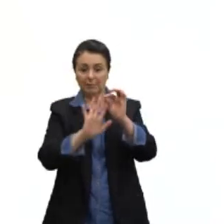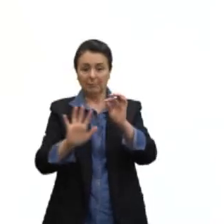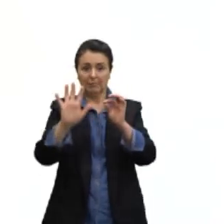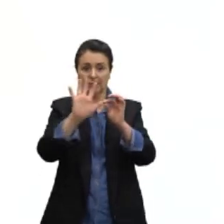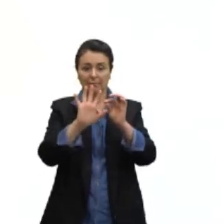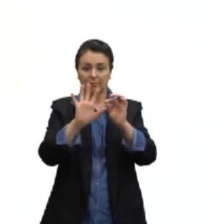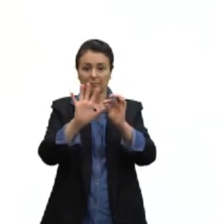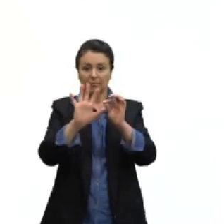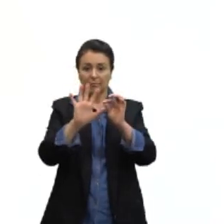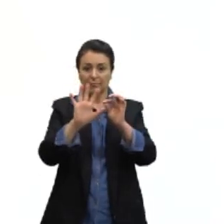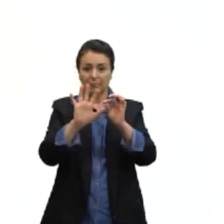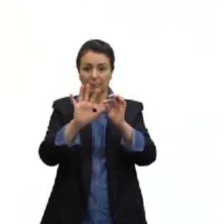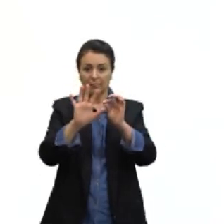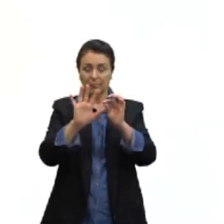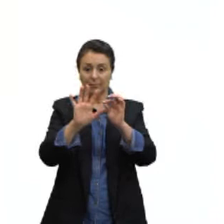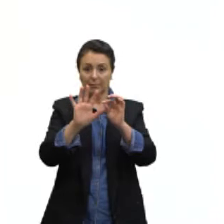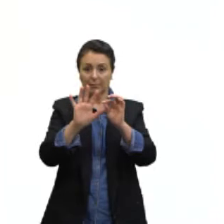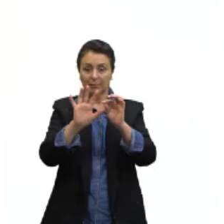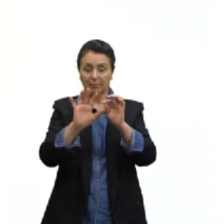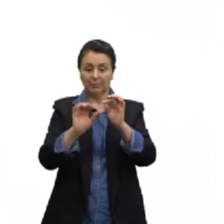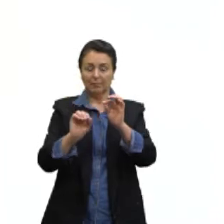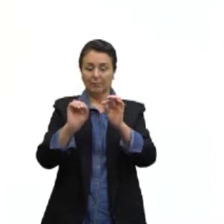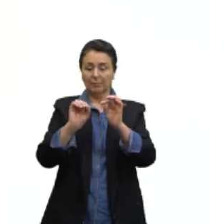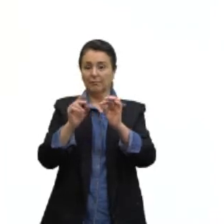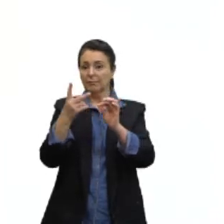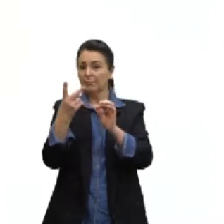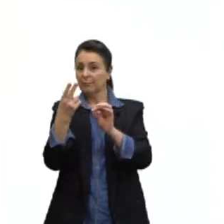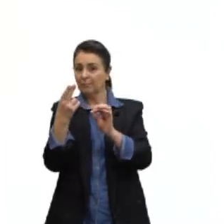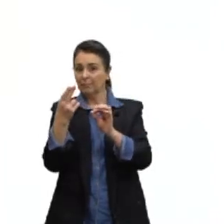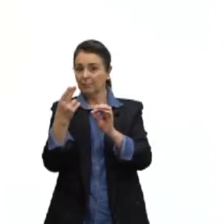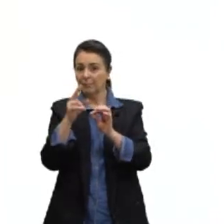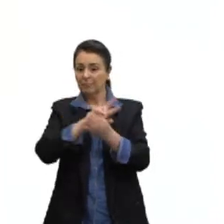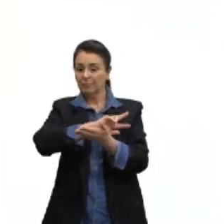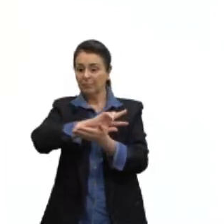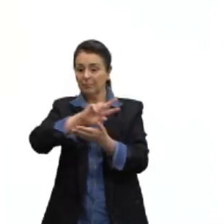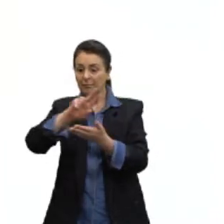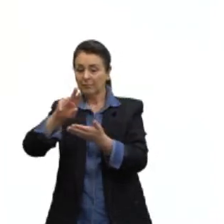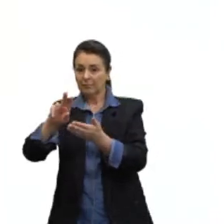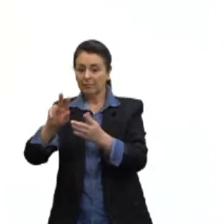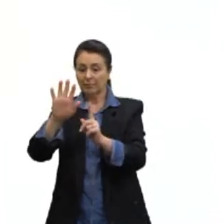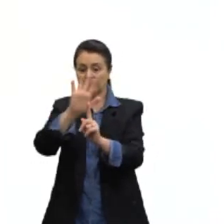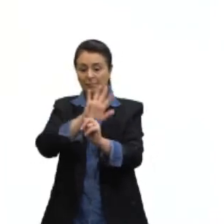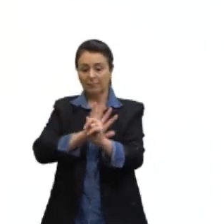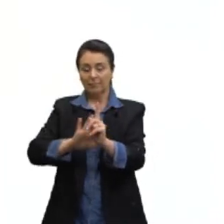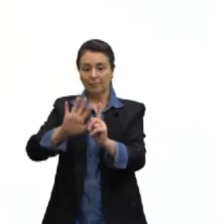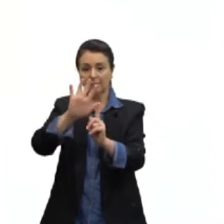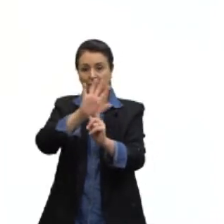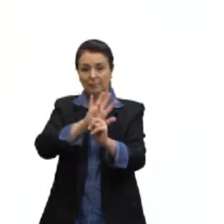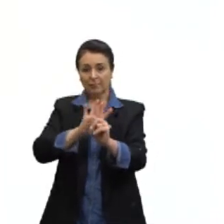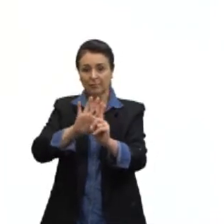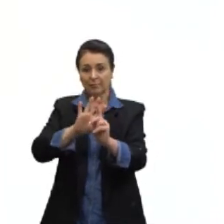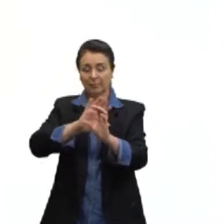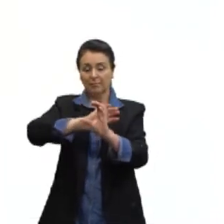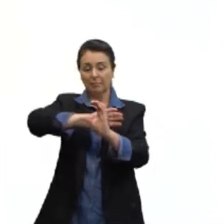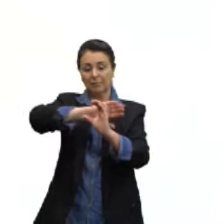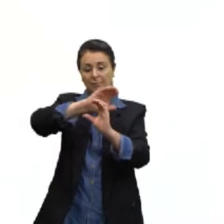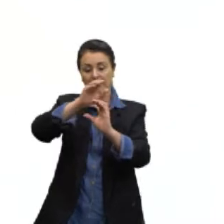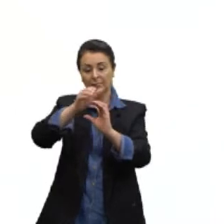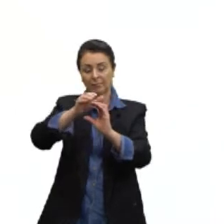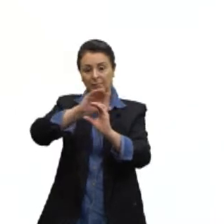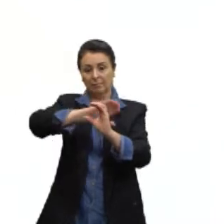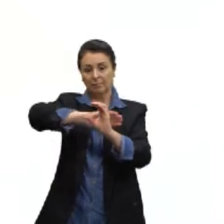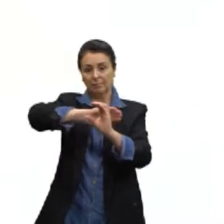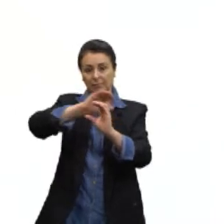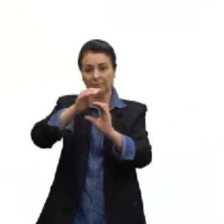deixa as demais faces num mesmo semiespaço. Então, ele é um poliedro convexo. Do